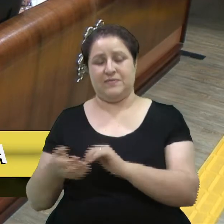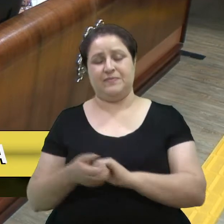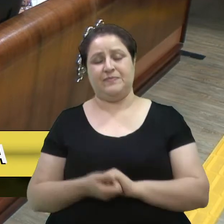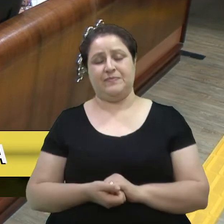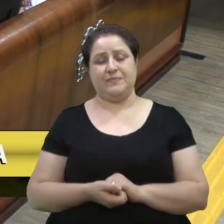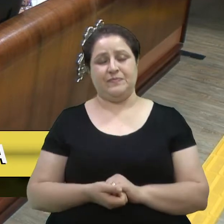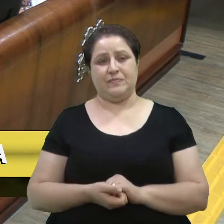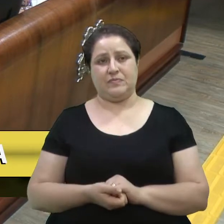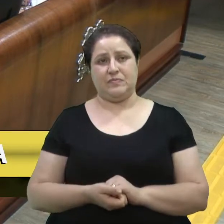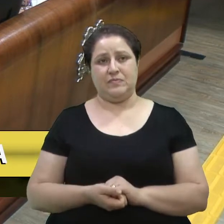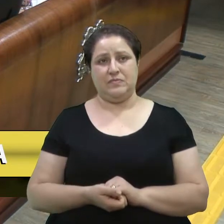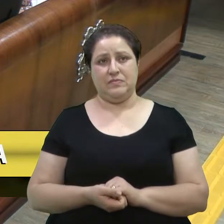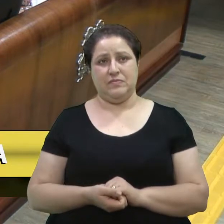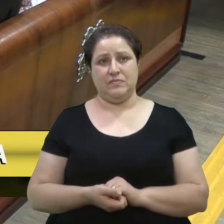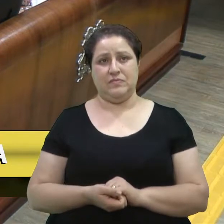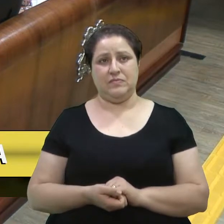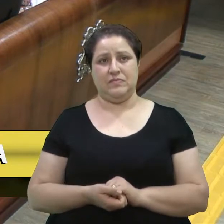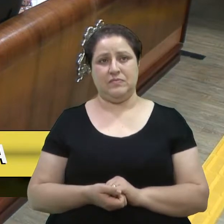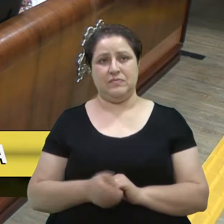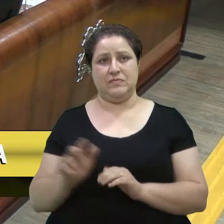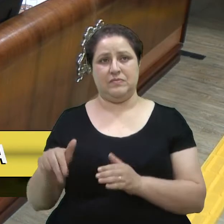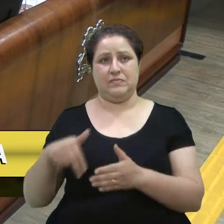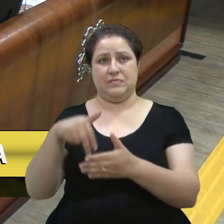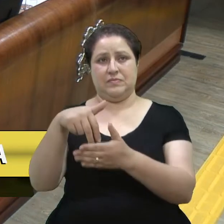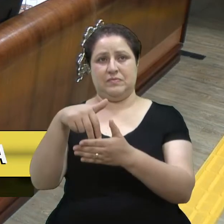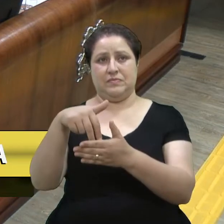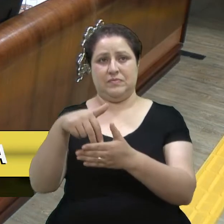Gladys Friso, com a palavra da tribuna.